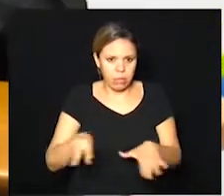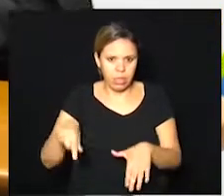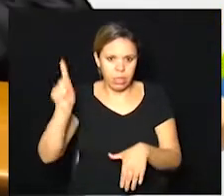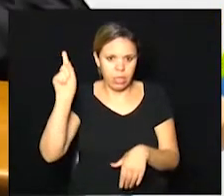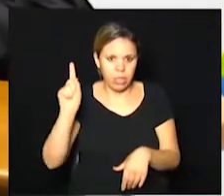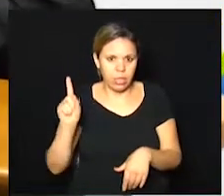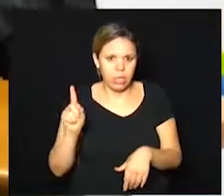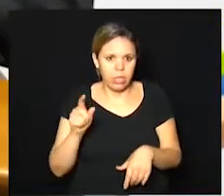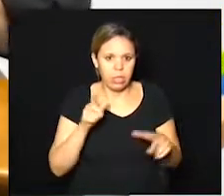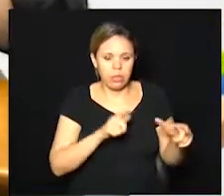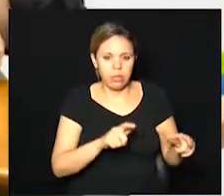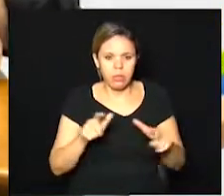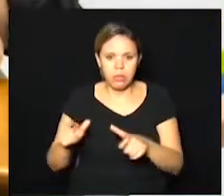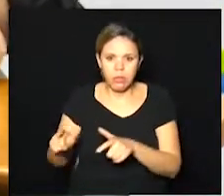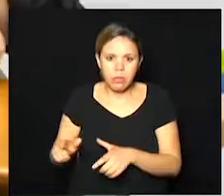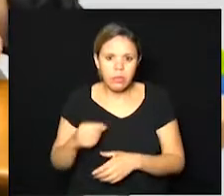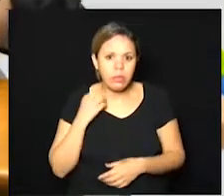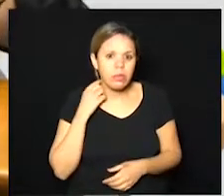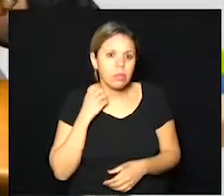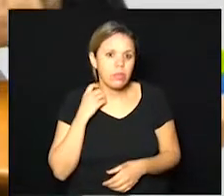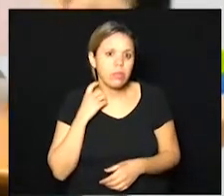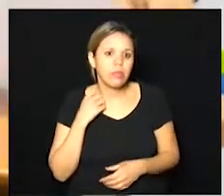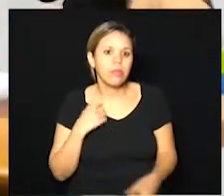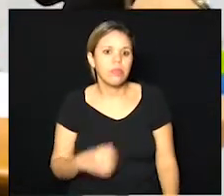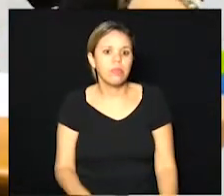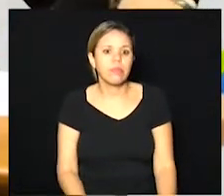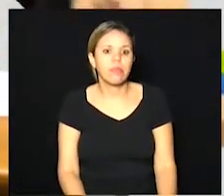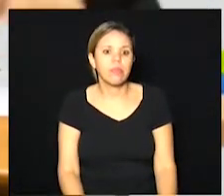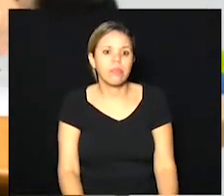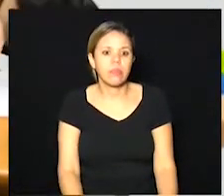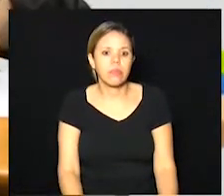a montagem. Pode sentar, Carmen, por favor? E,